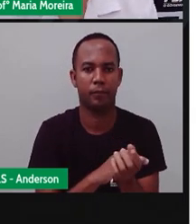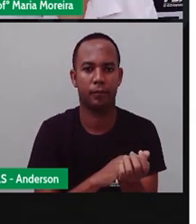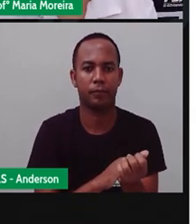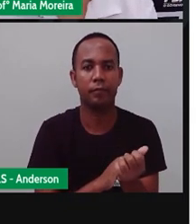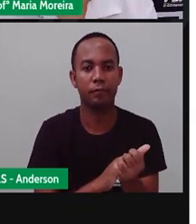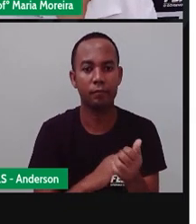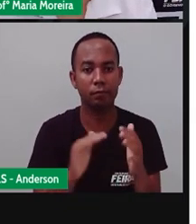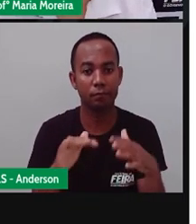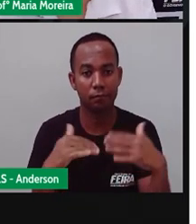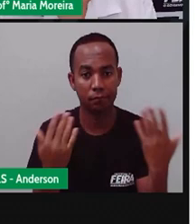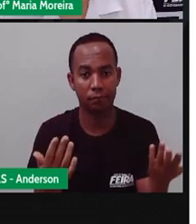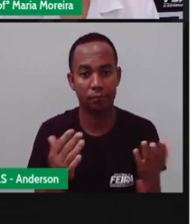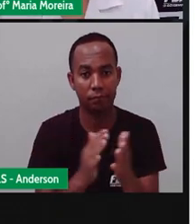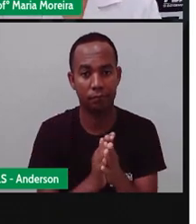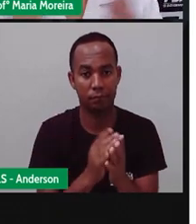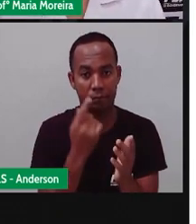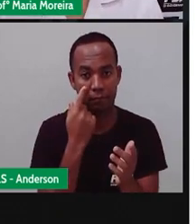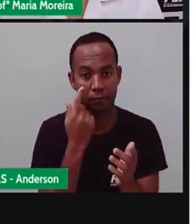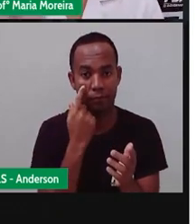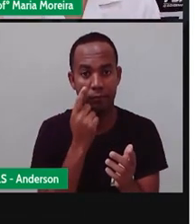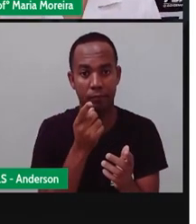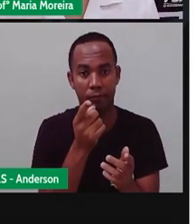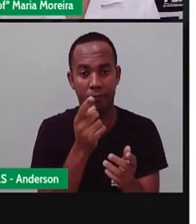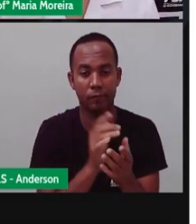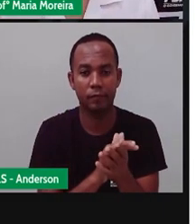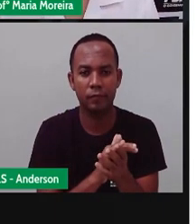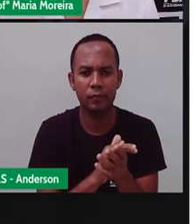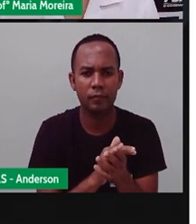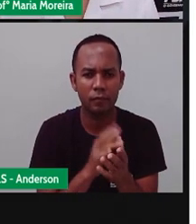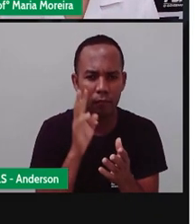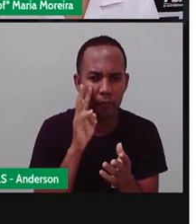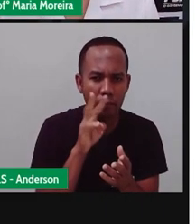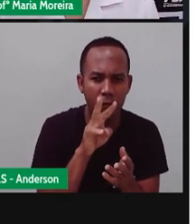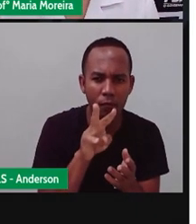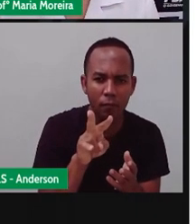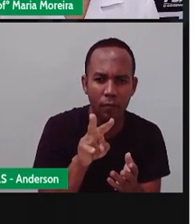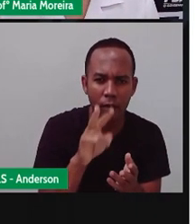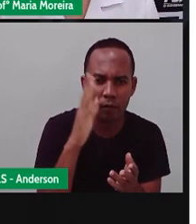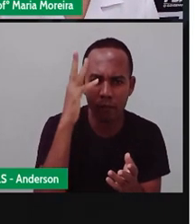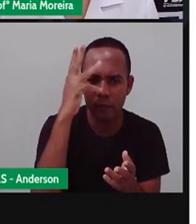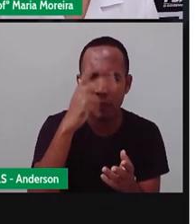Bom, aqui, né? Vamos... Agora, isso é uma paisagem, Anderson?